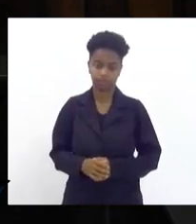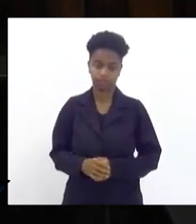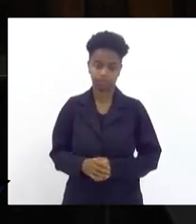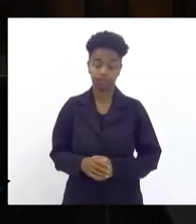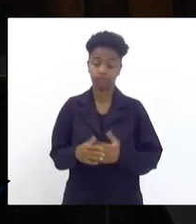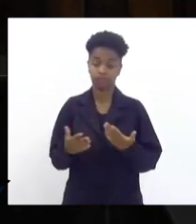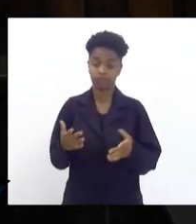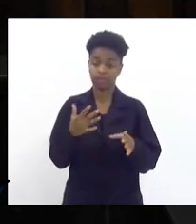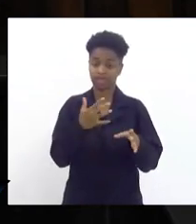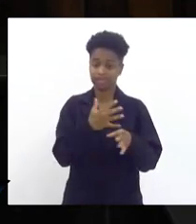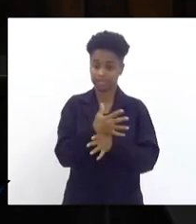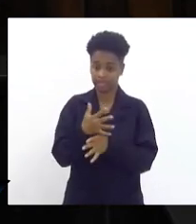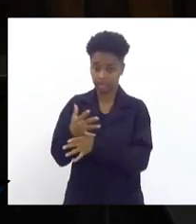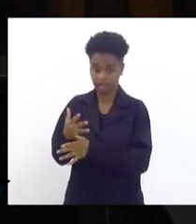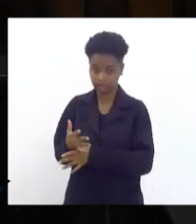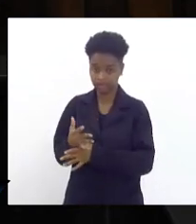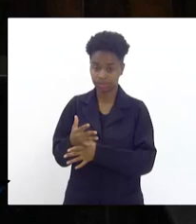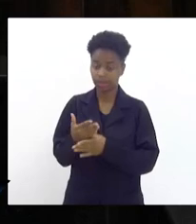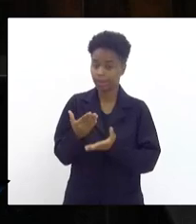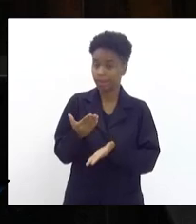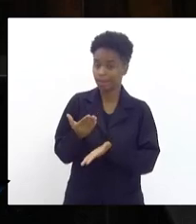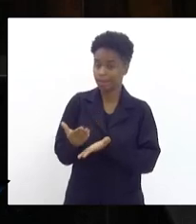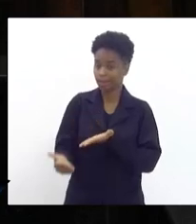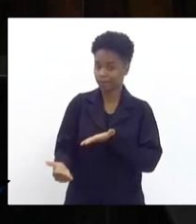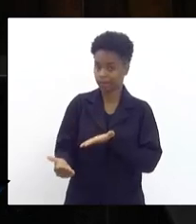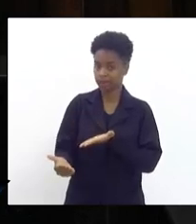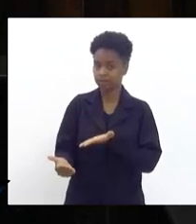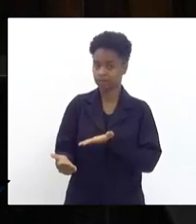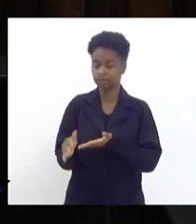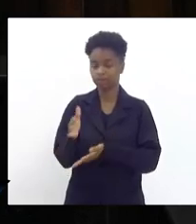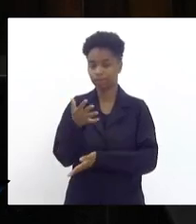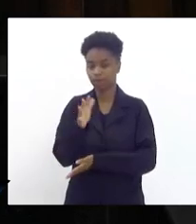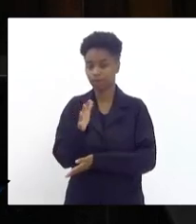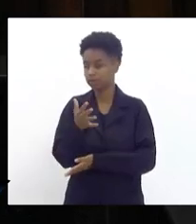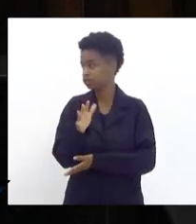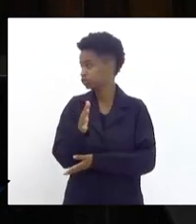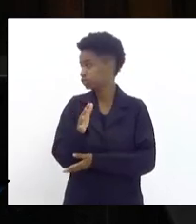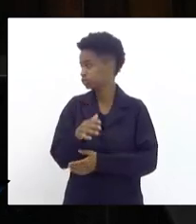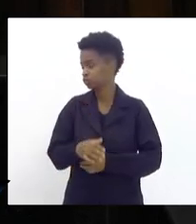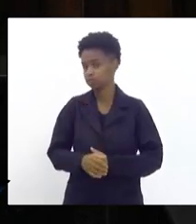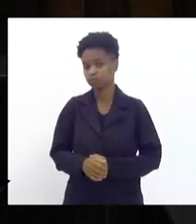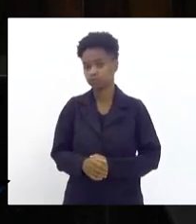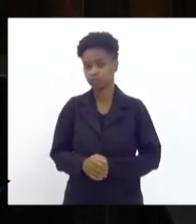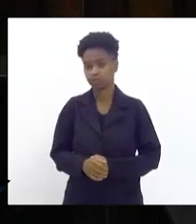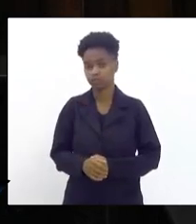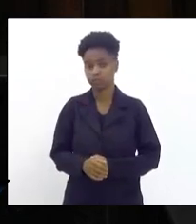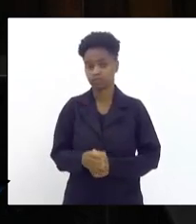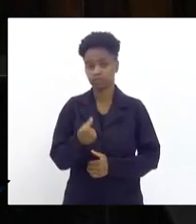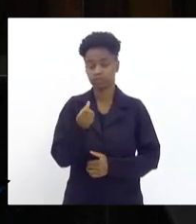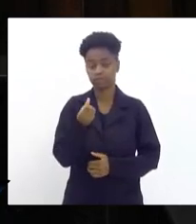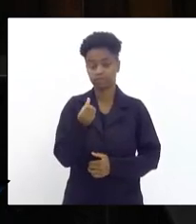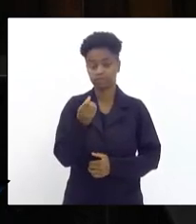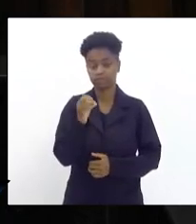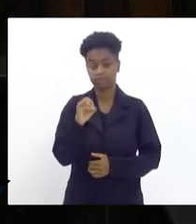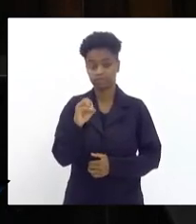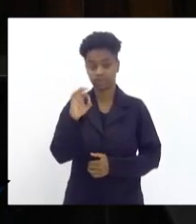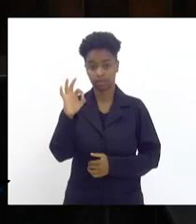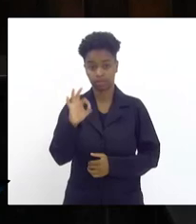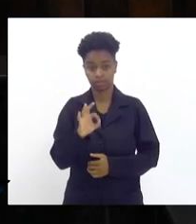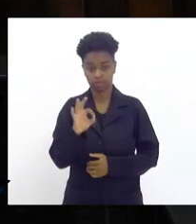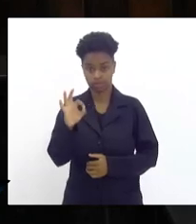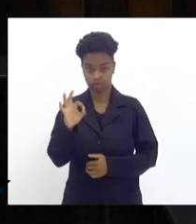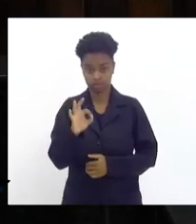os municípios perderão aproximadamente 60%